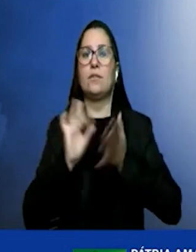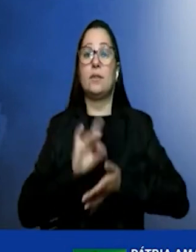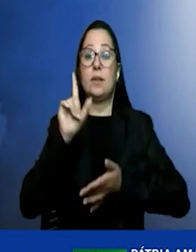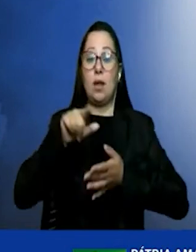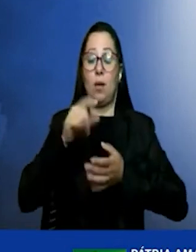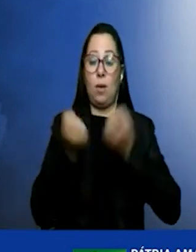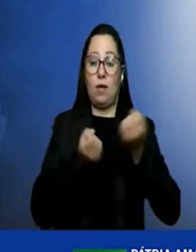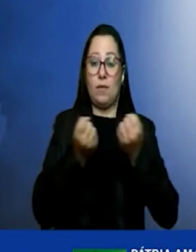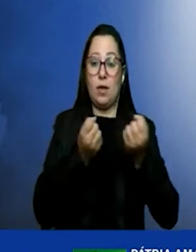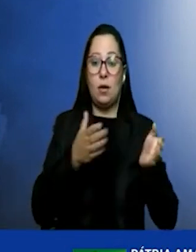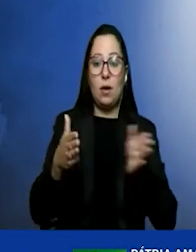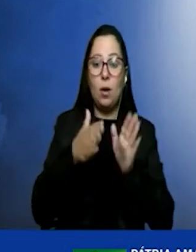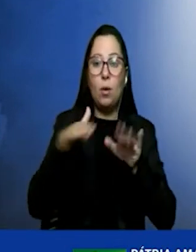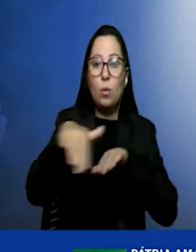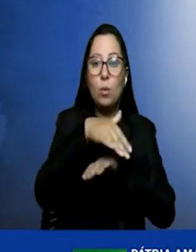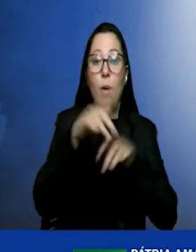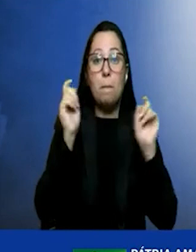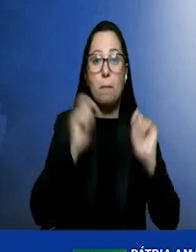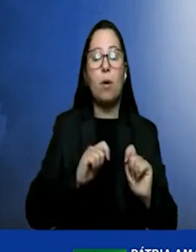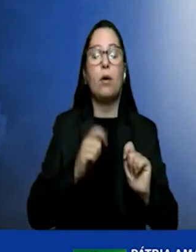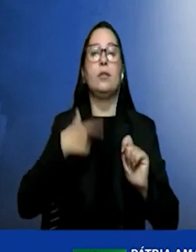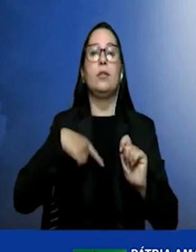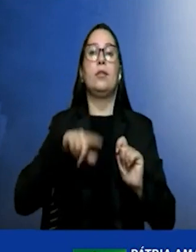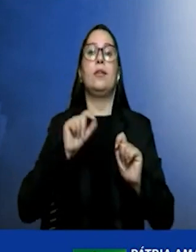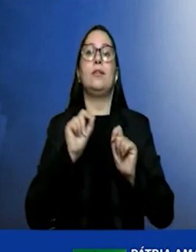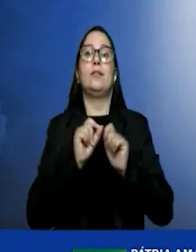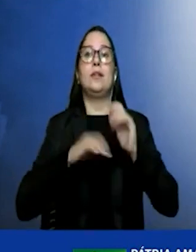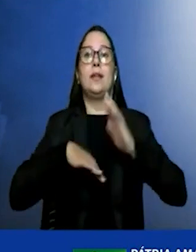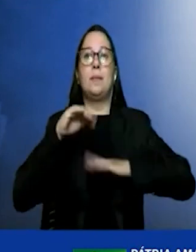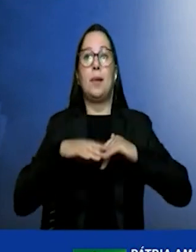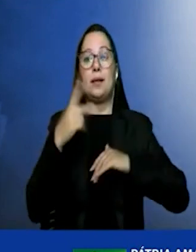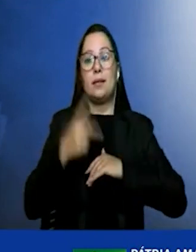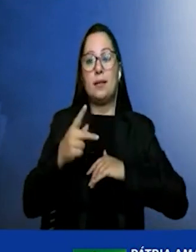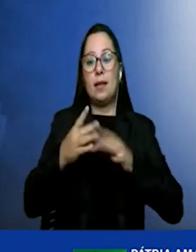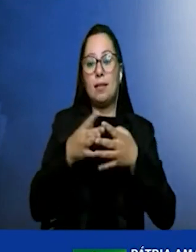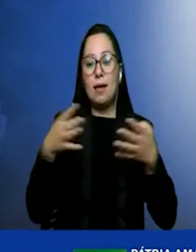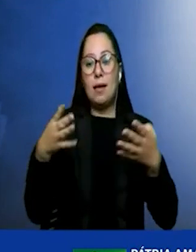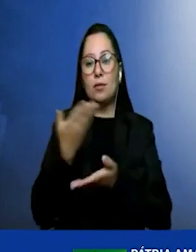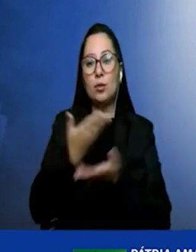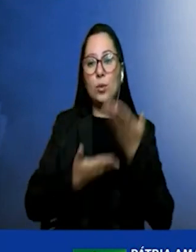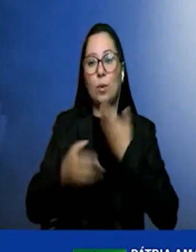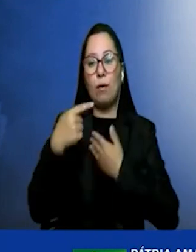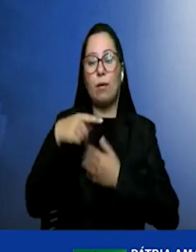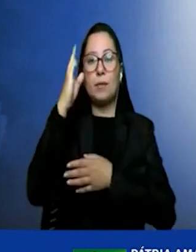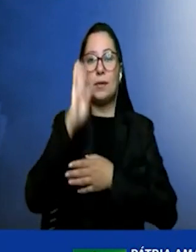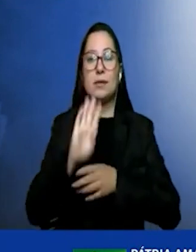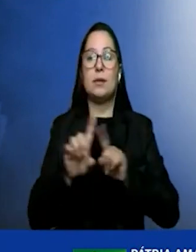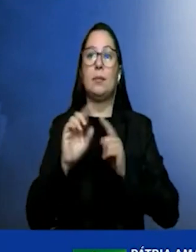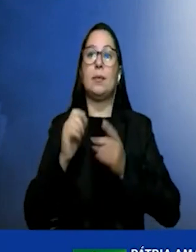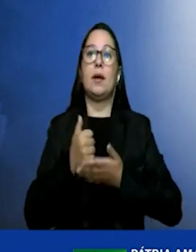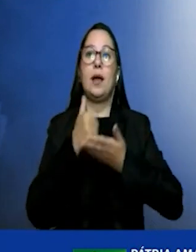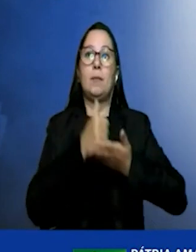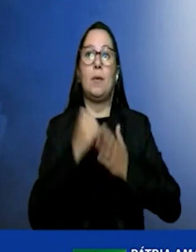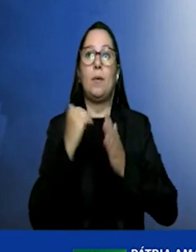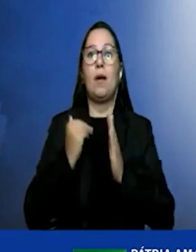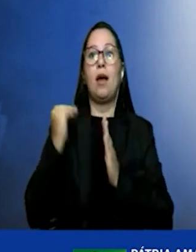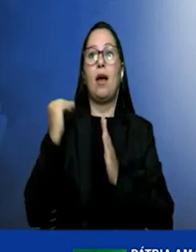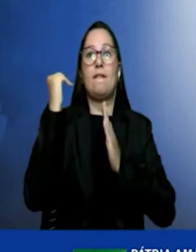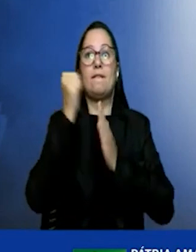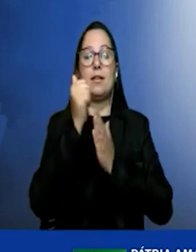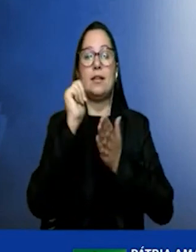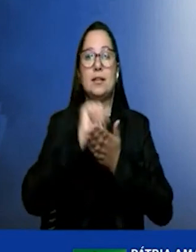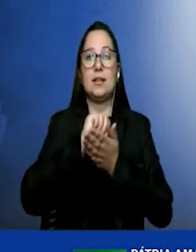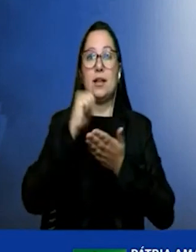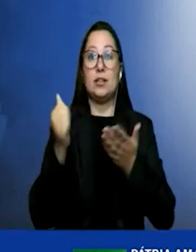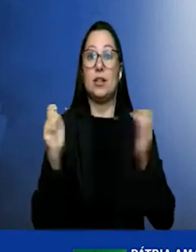a gente tem condições de, obviamente, fazer isso dentro da nossa rede, do nosso network e para contribuir com o avanço dessa agenda, que pode ser